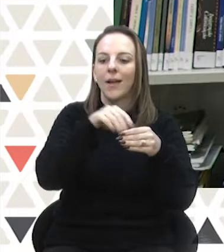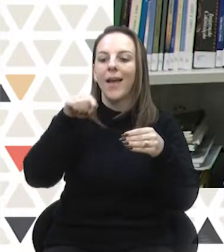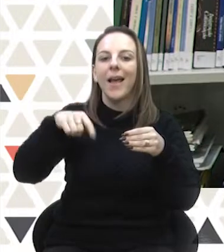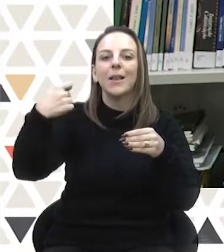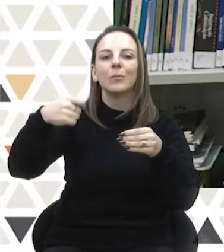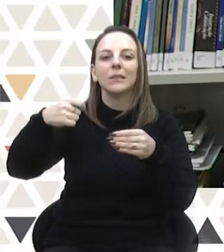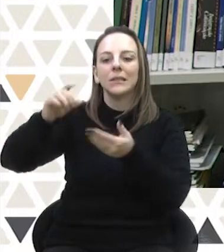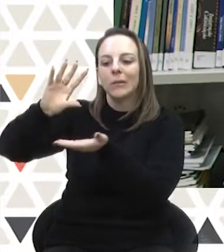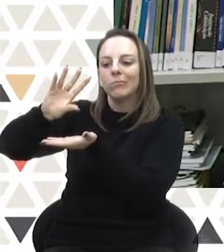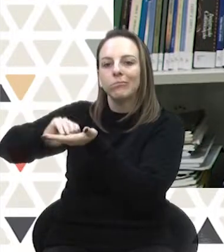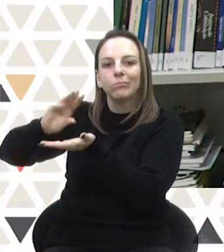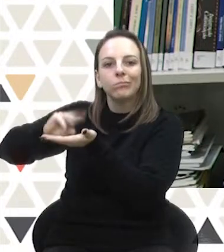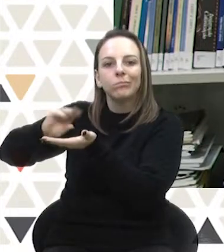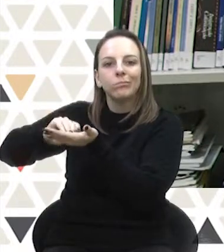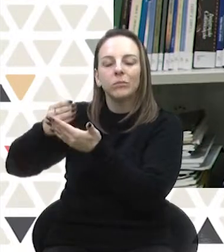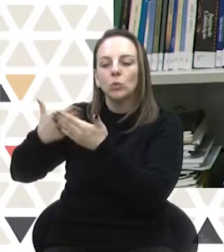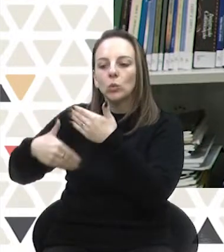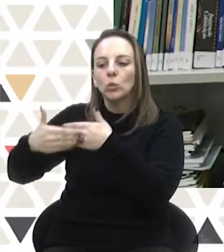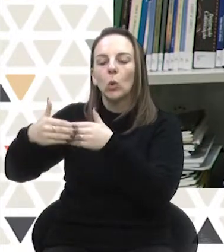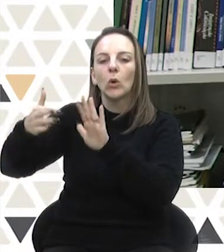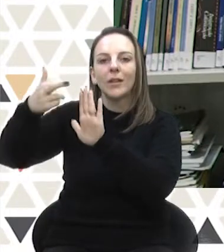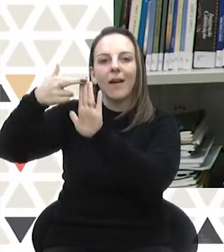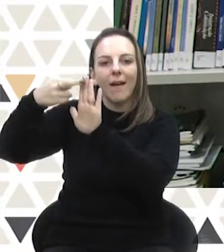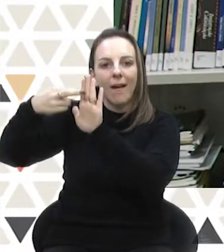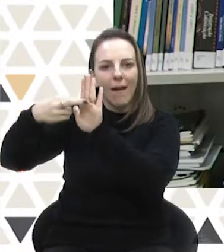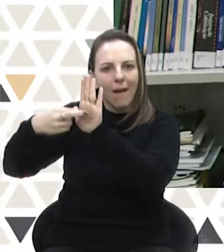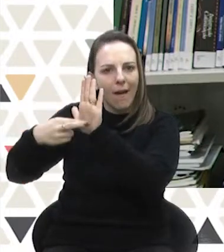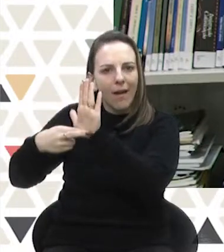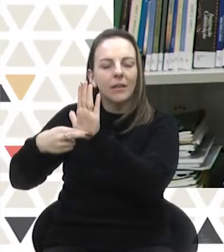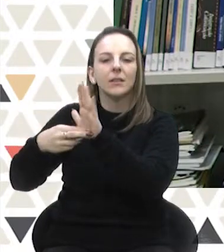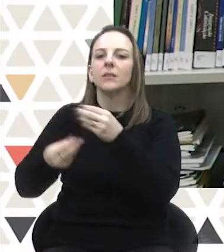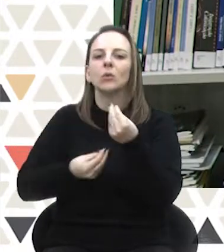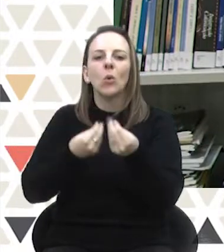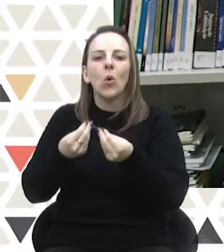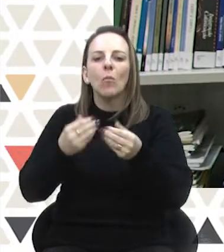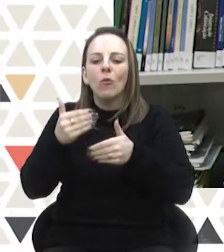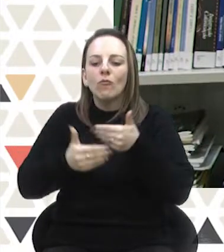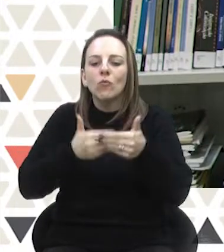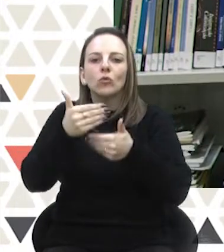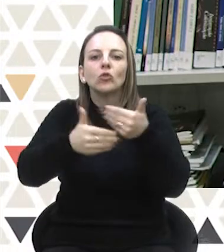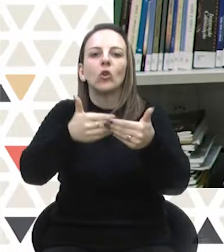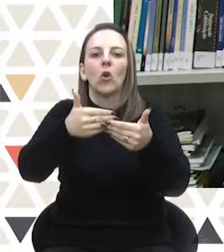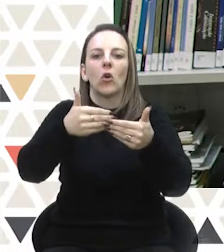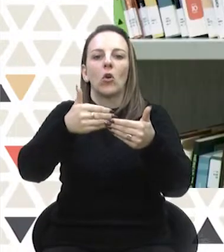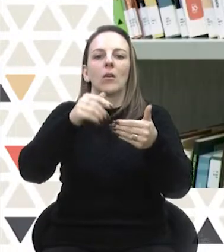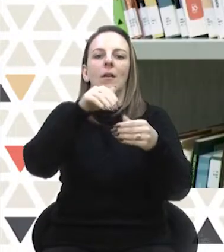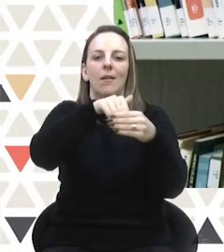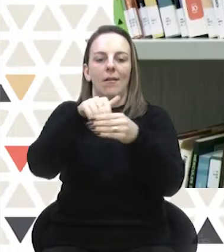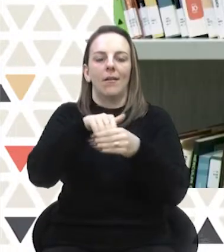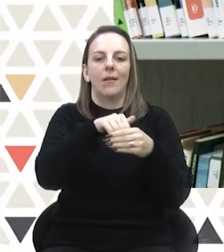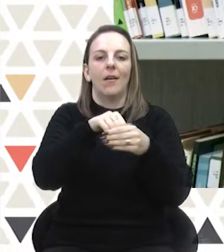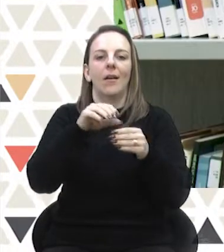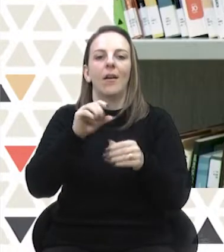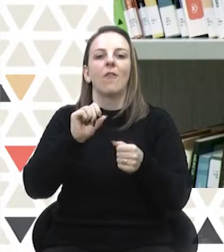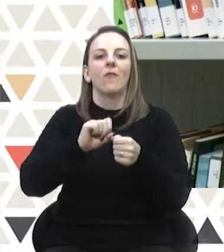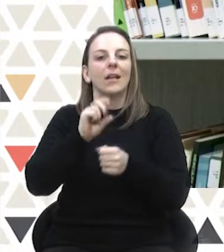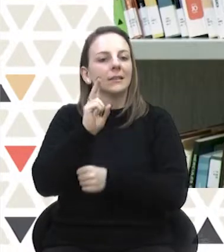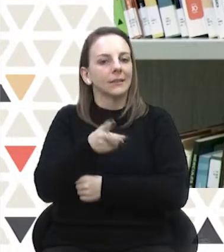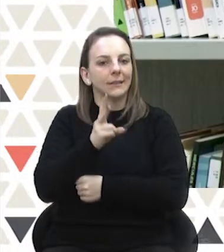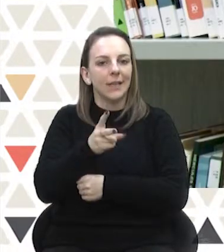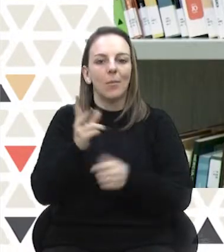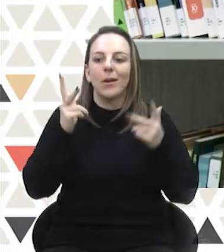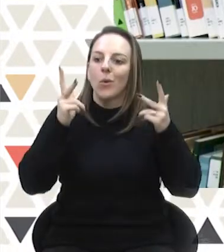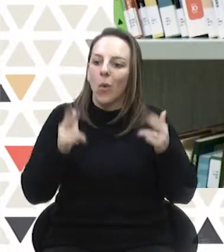deve baixar todas as normas, regulamentando o funcionamento das eleições. E isso é feito em cada